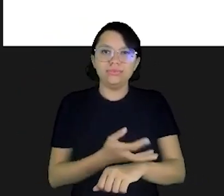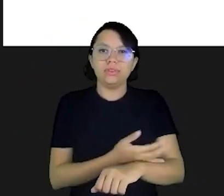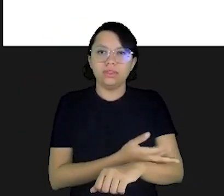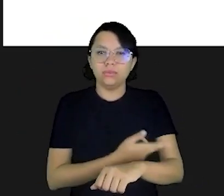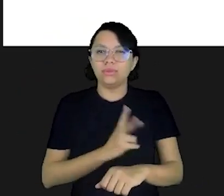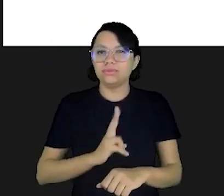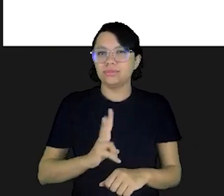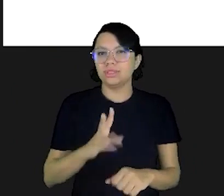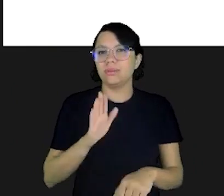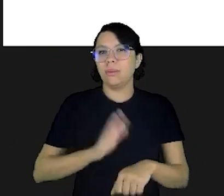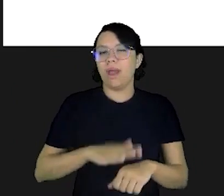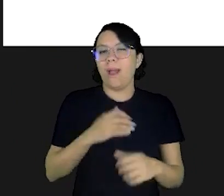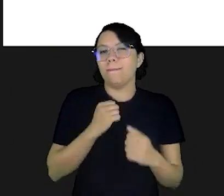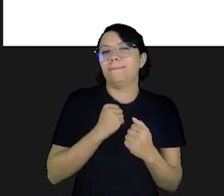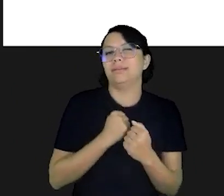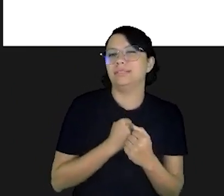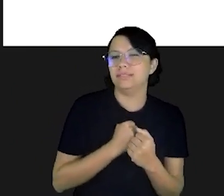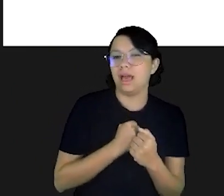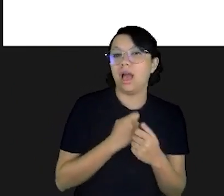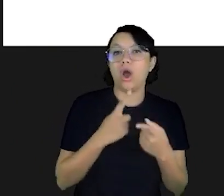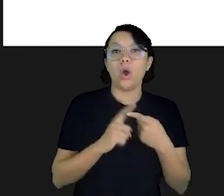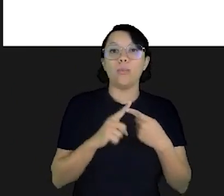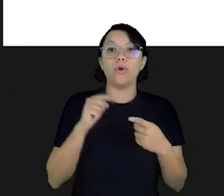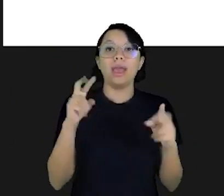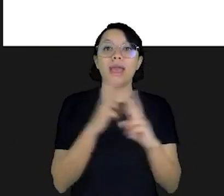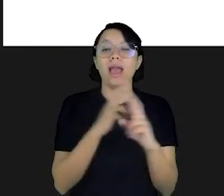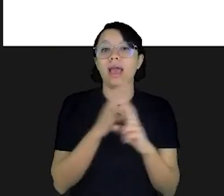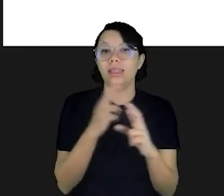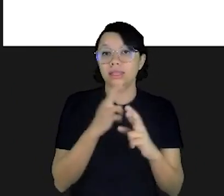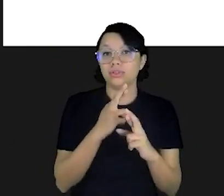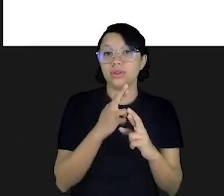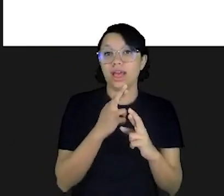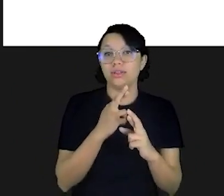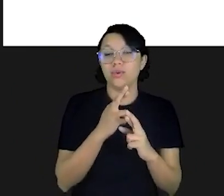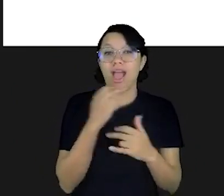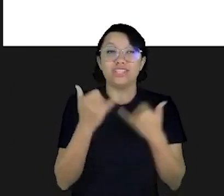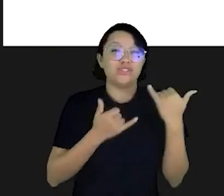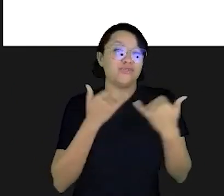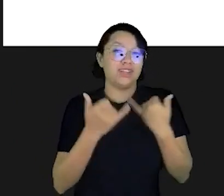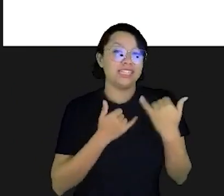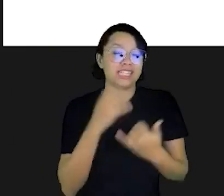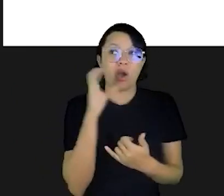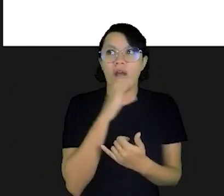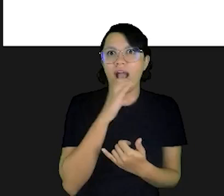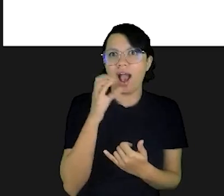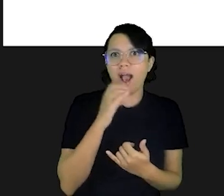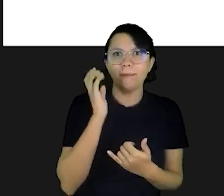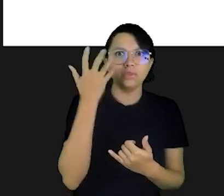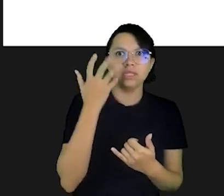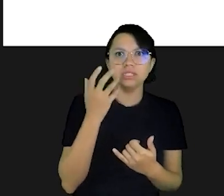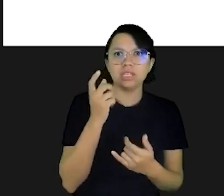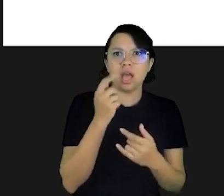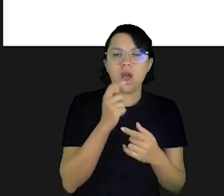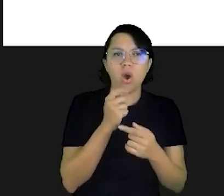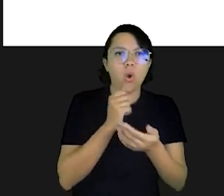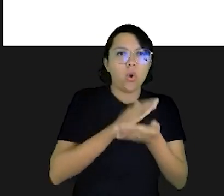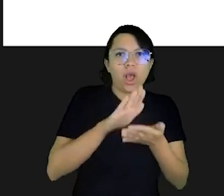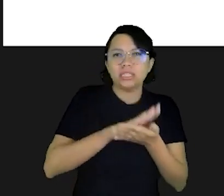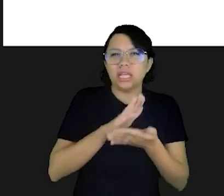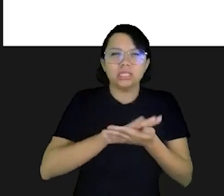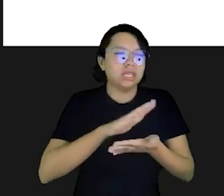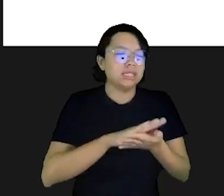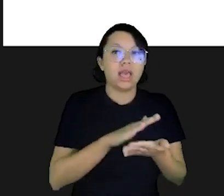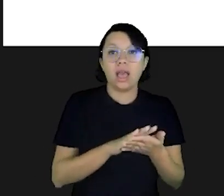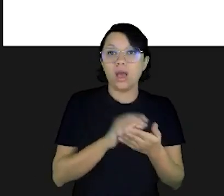propositalmente, porque o prato da emoção é aquilo que está associado à diversão, ao imediatismo, ao consumismo, ou seja,